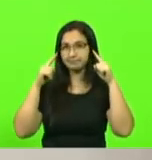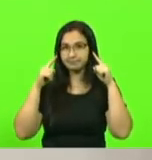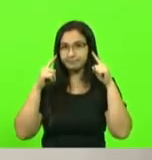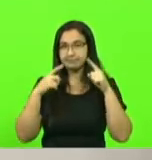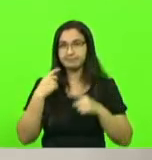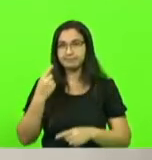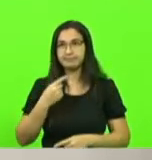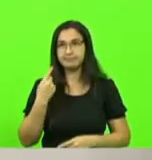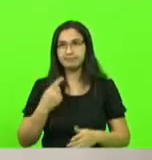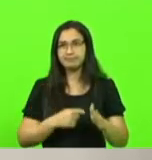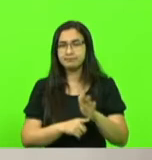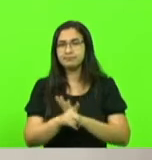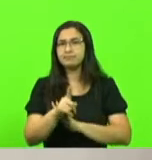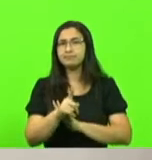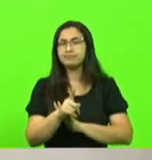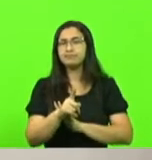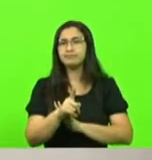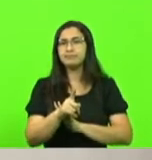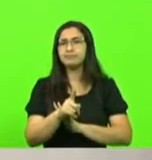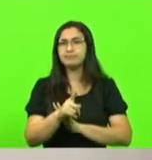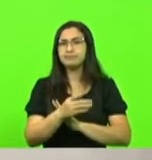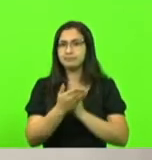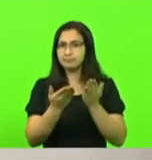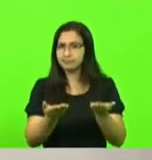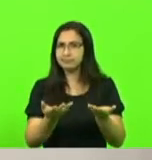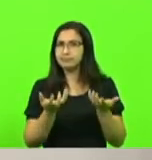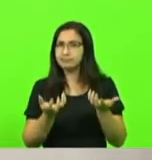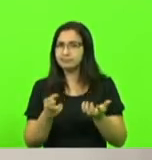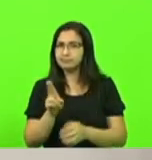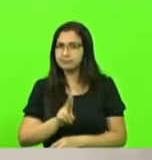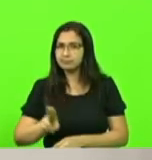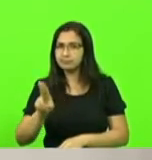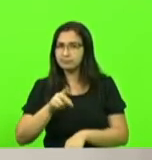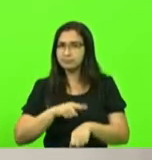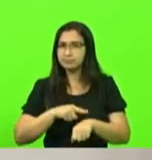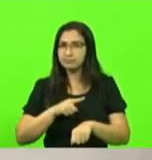Pergunto, a excelência usou o tempo.